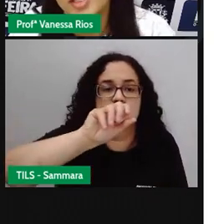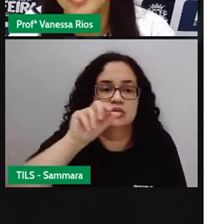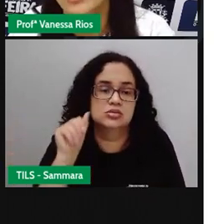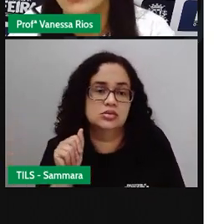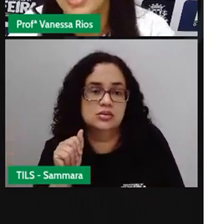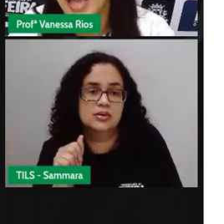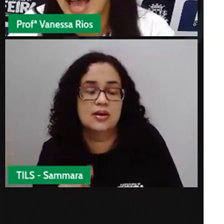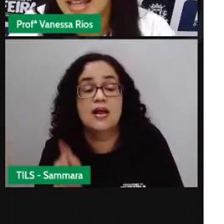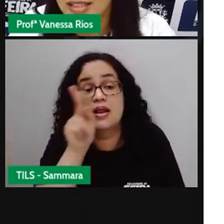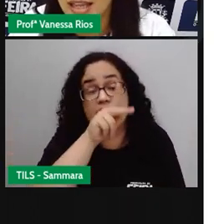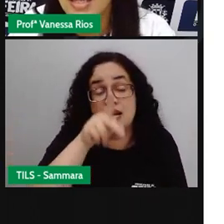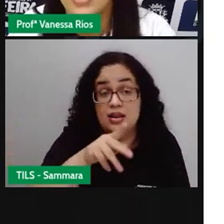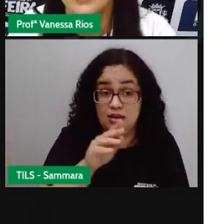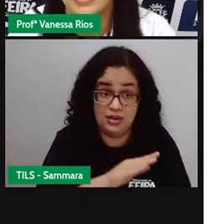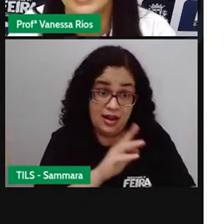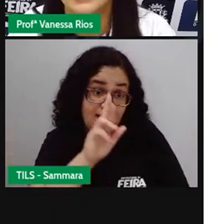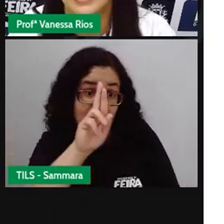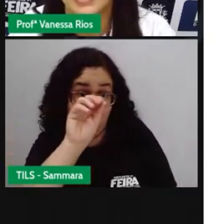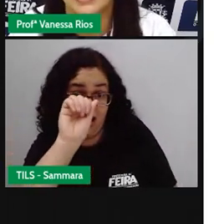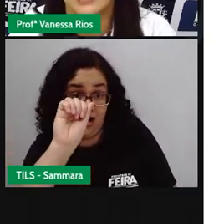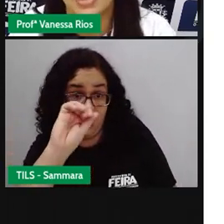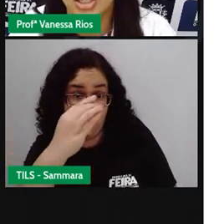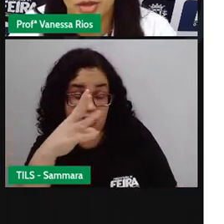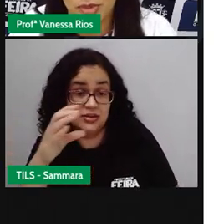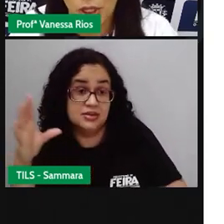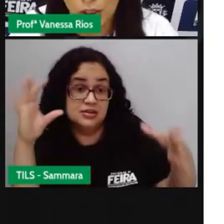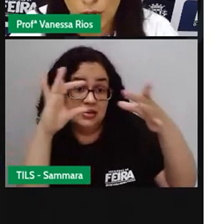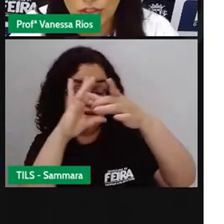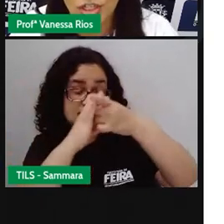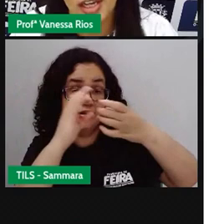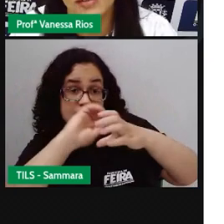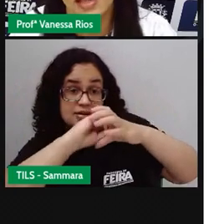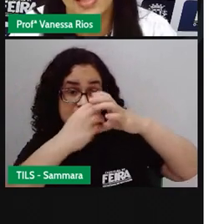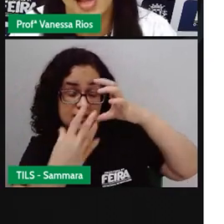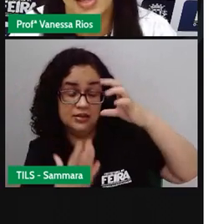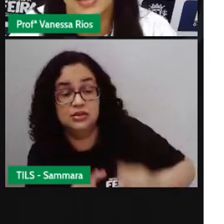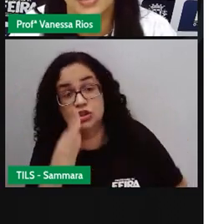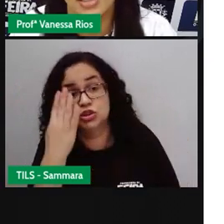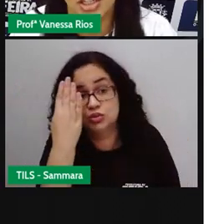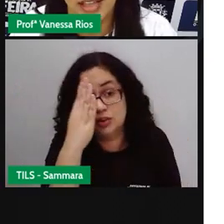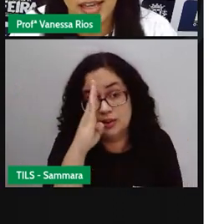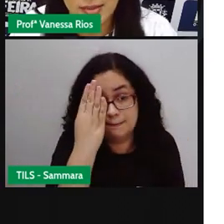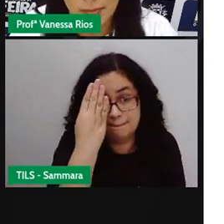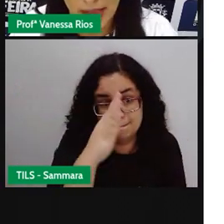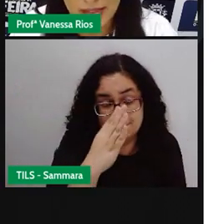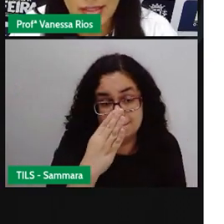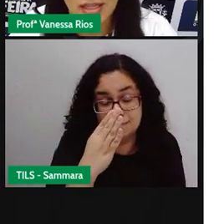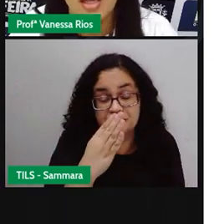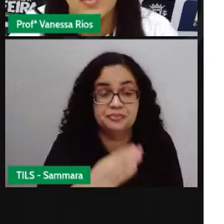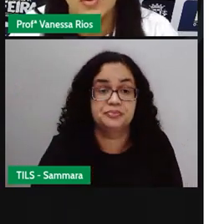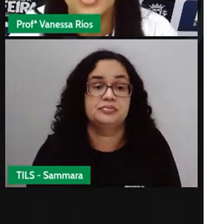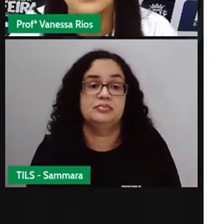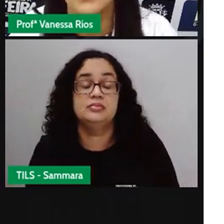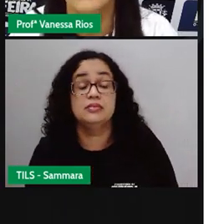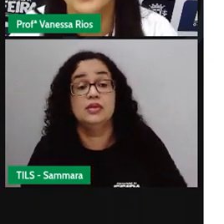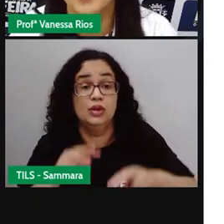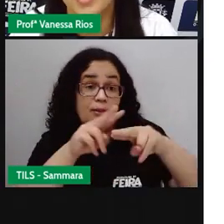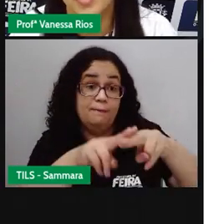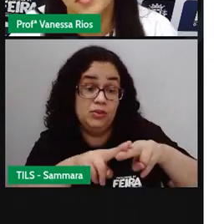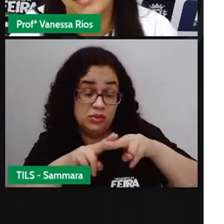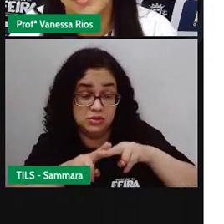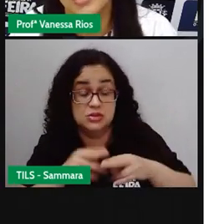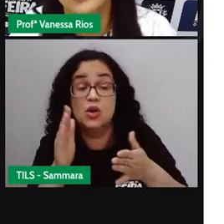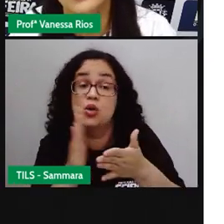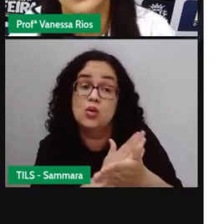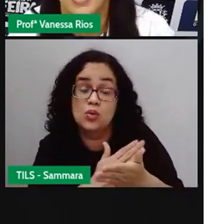Quando a PRO explicou que raça está ligada à característica biológica, né, a característica da espécie. Por isso, algumas